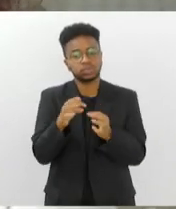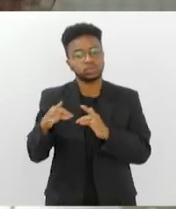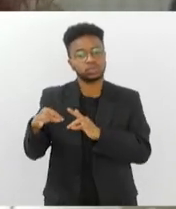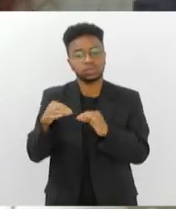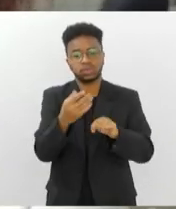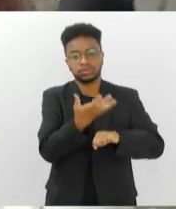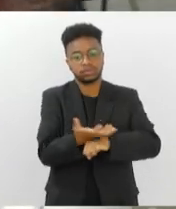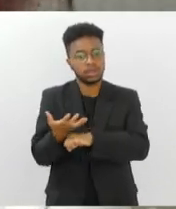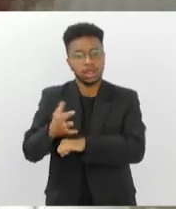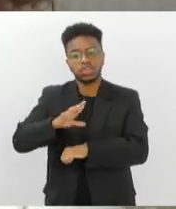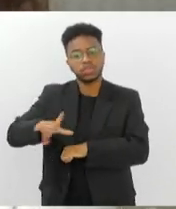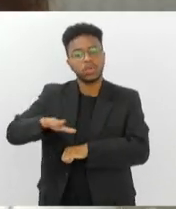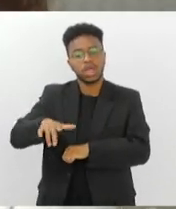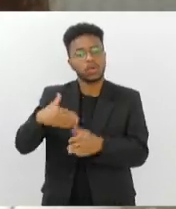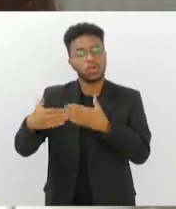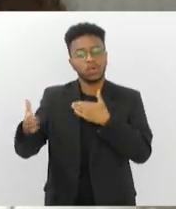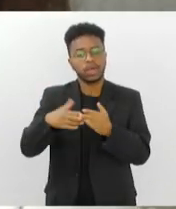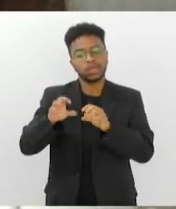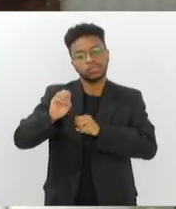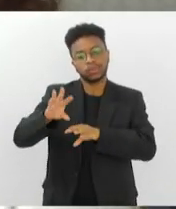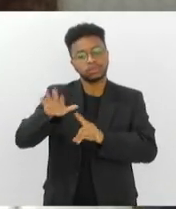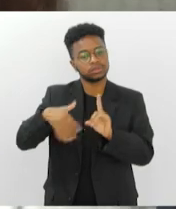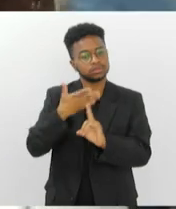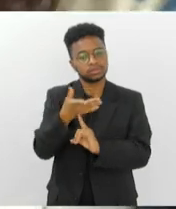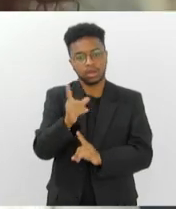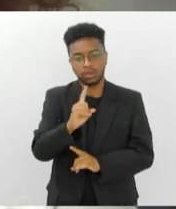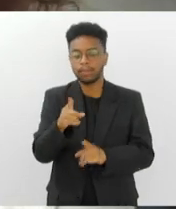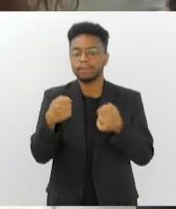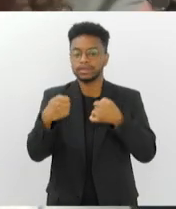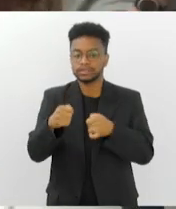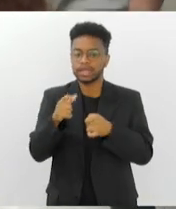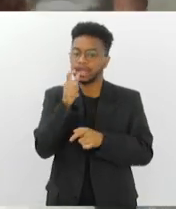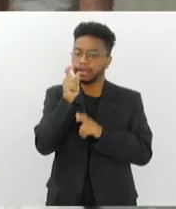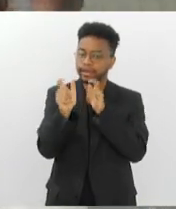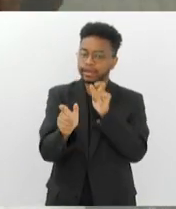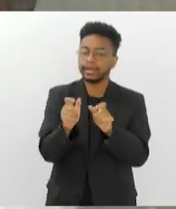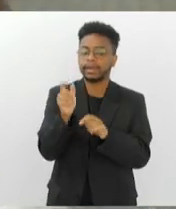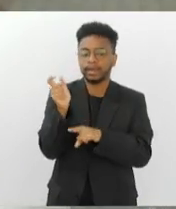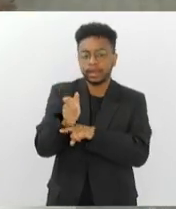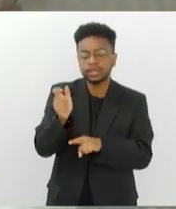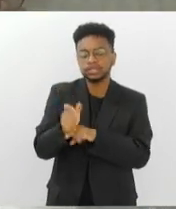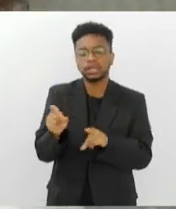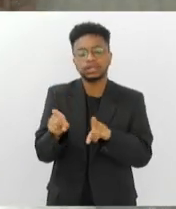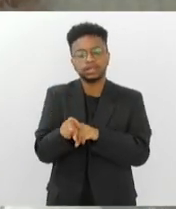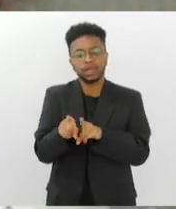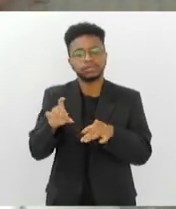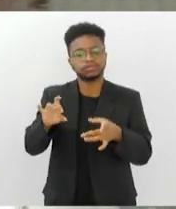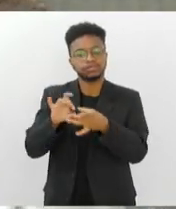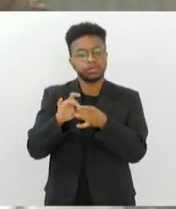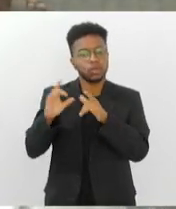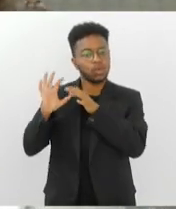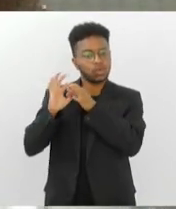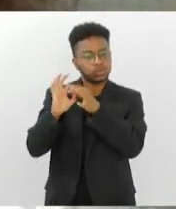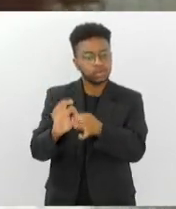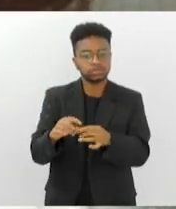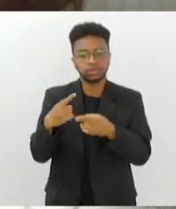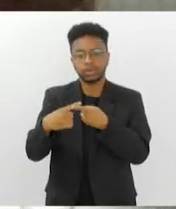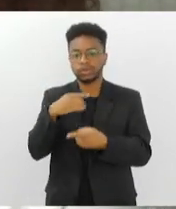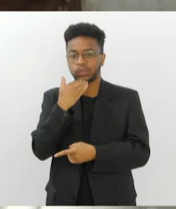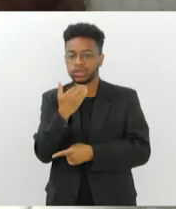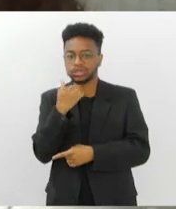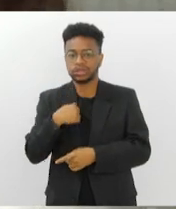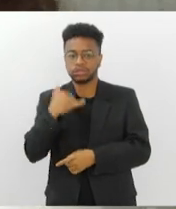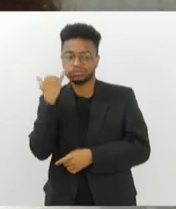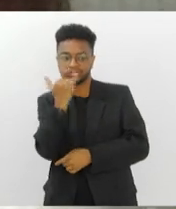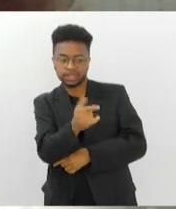disciplinas e não só a qualquer educação ambiental. Uma educação ambiental que seja crítica, que seja contextualizada, né? Não adianta eu virar para um estudante